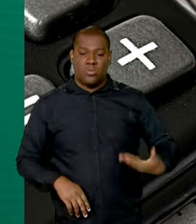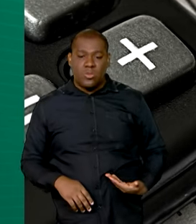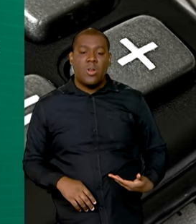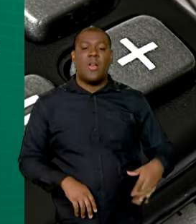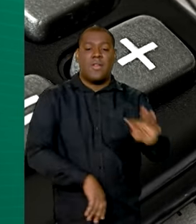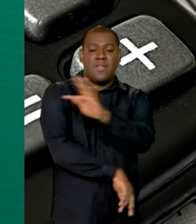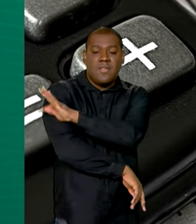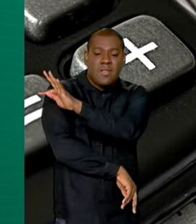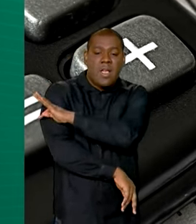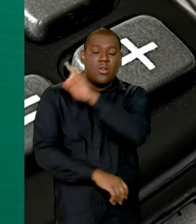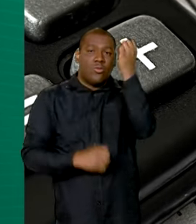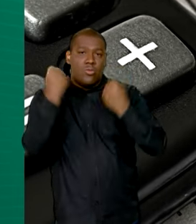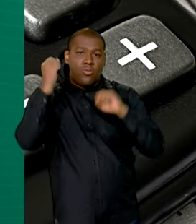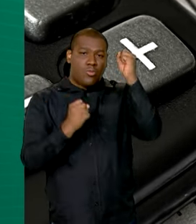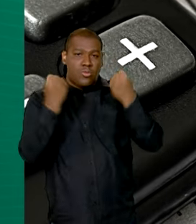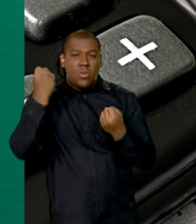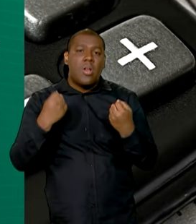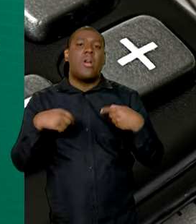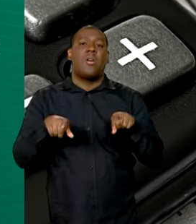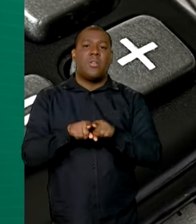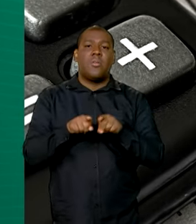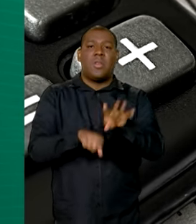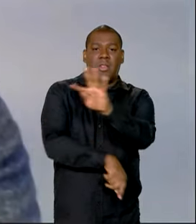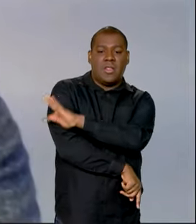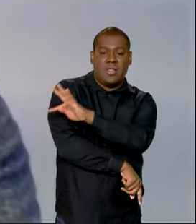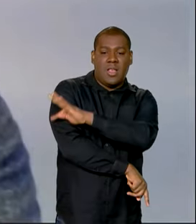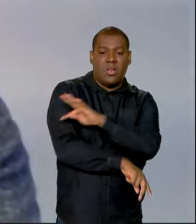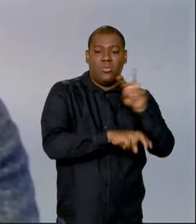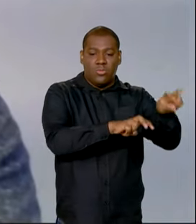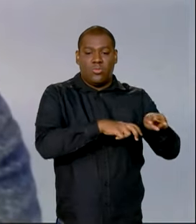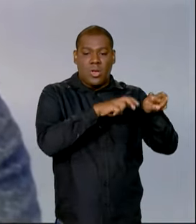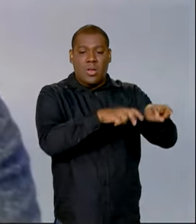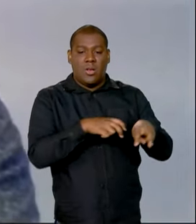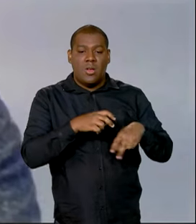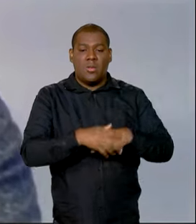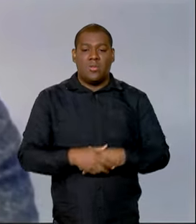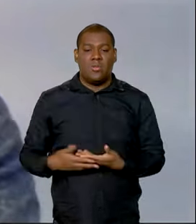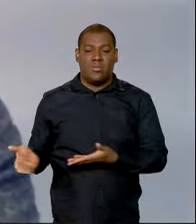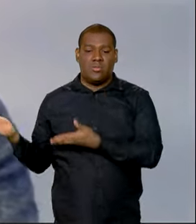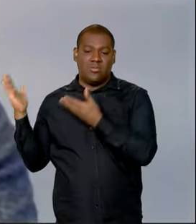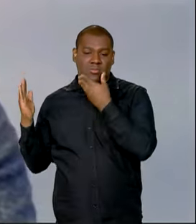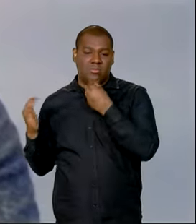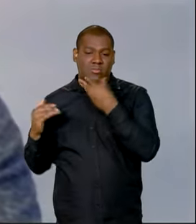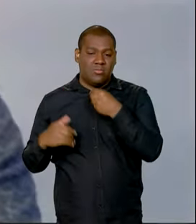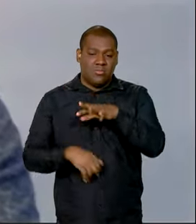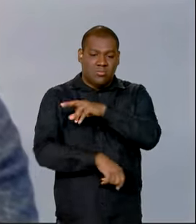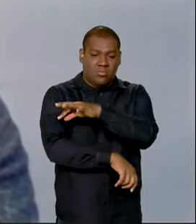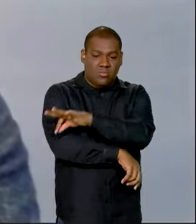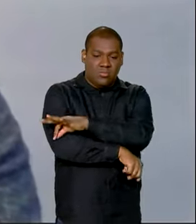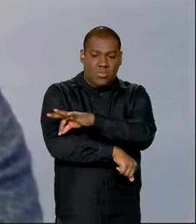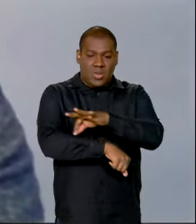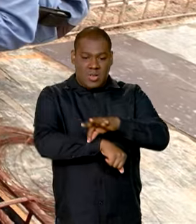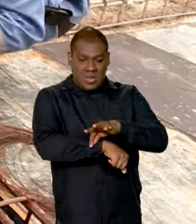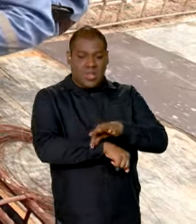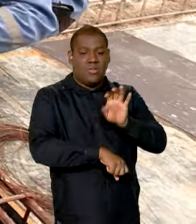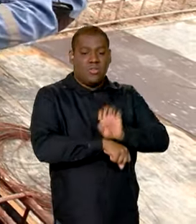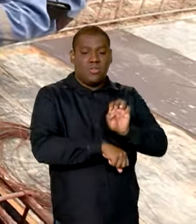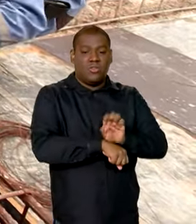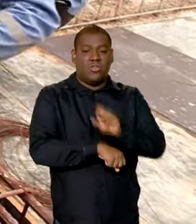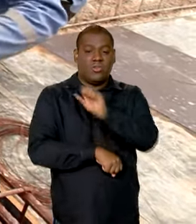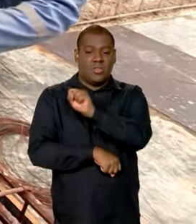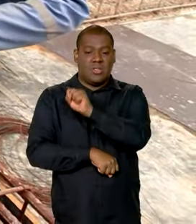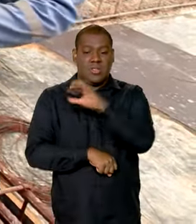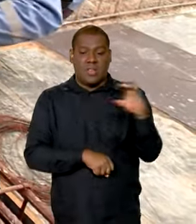industriais e técnicos agrícolas. Para este arquiteto e urbanista de Santa Catarina, o